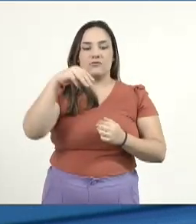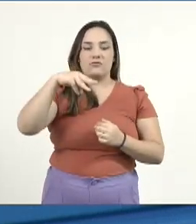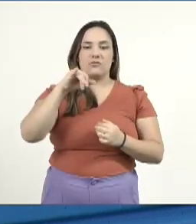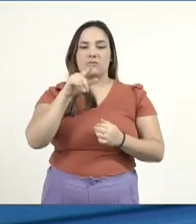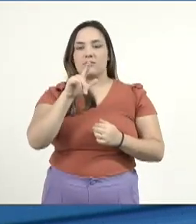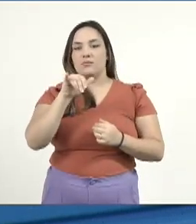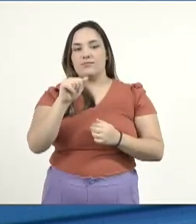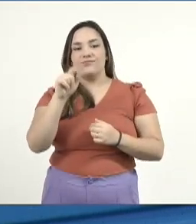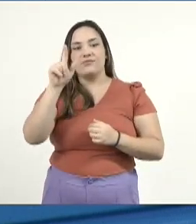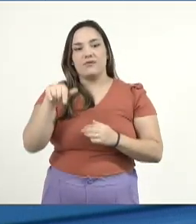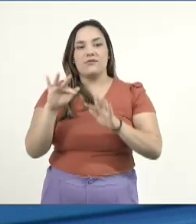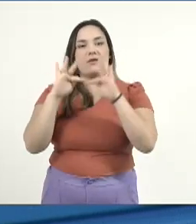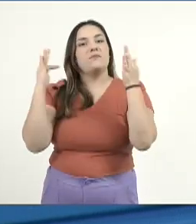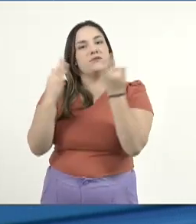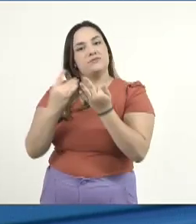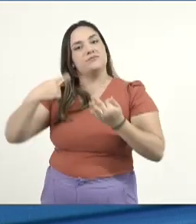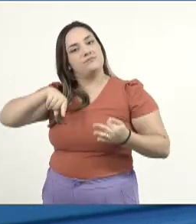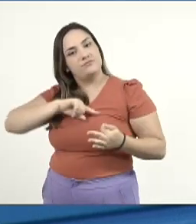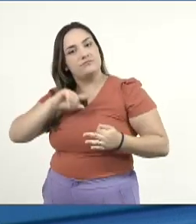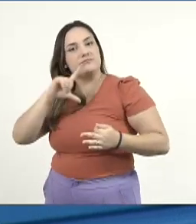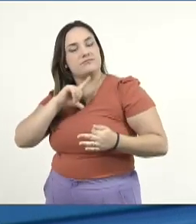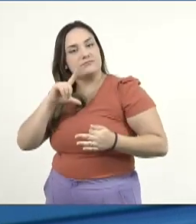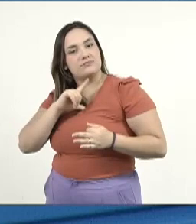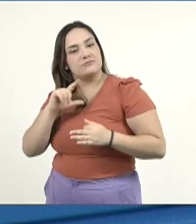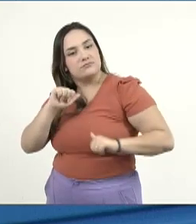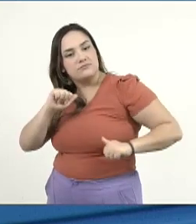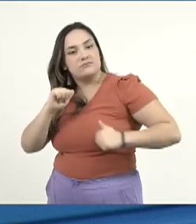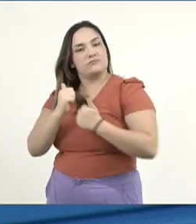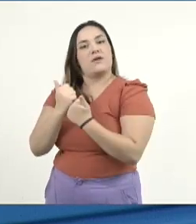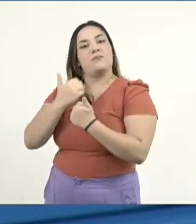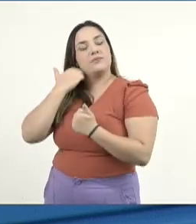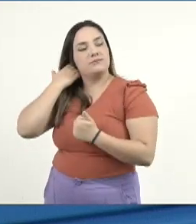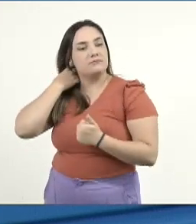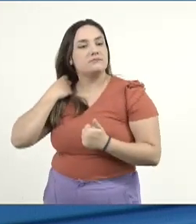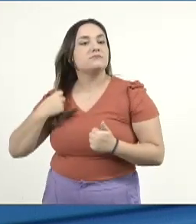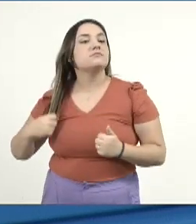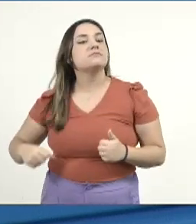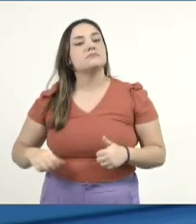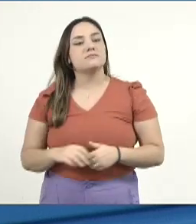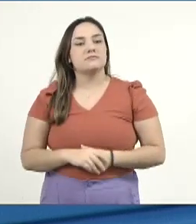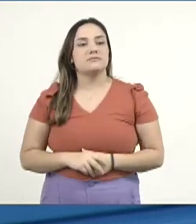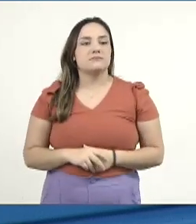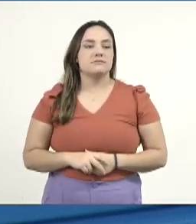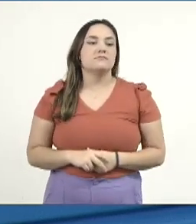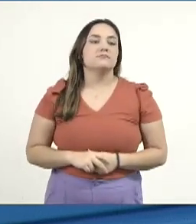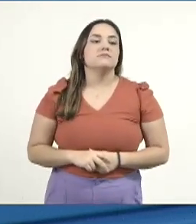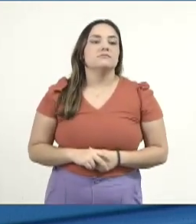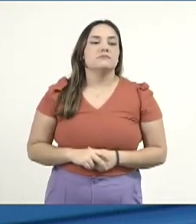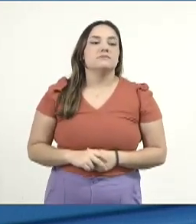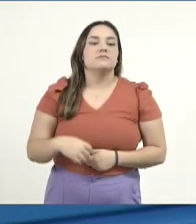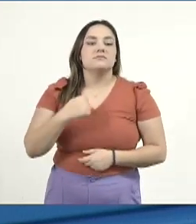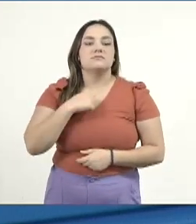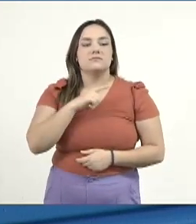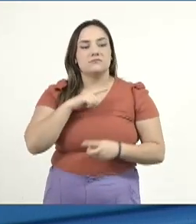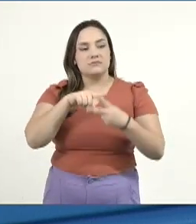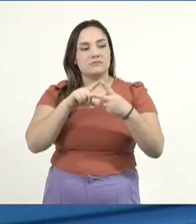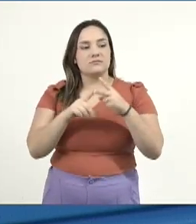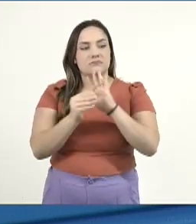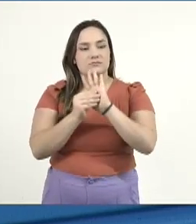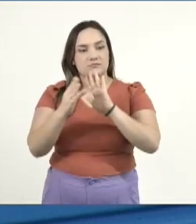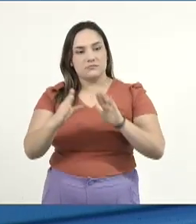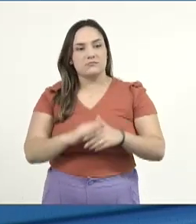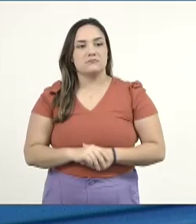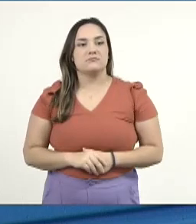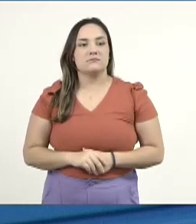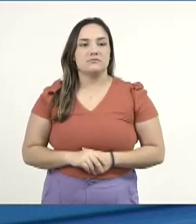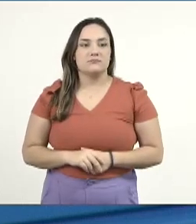que nós encontramos ali um apoio. Eu trago nessa manhã duas indicações. Eu indico